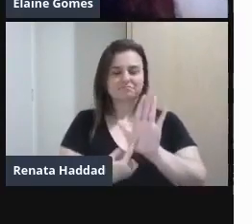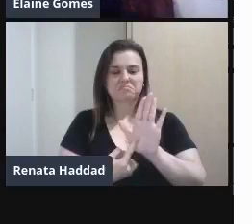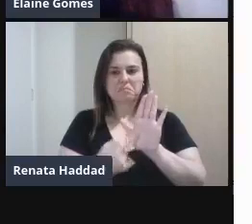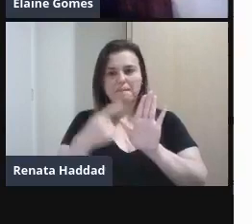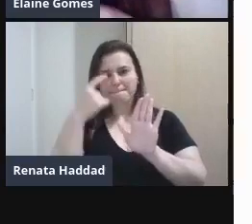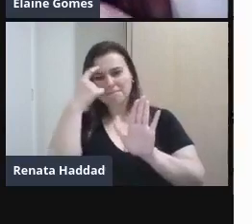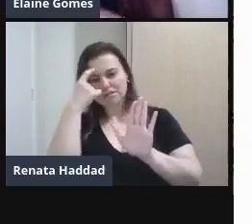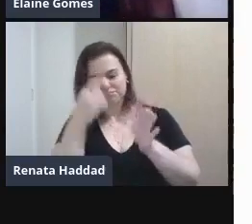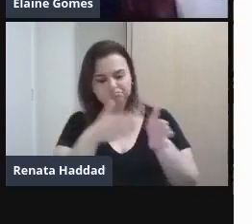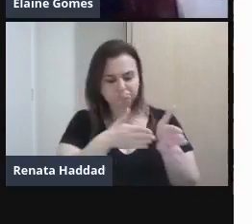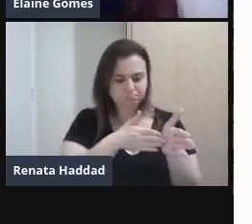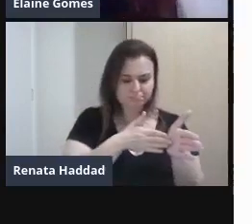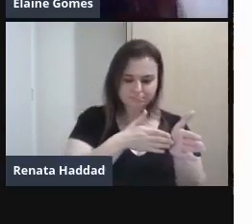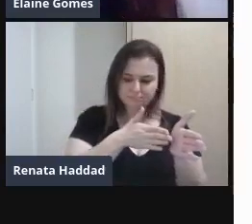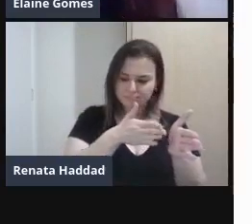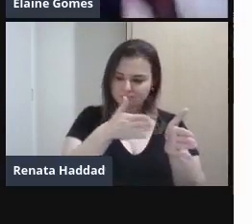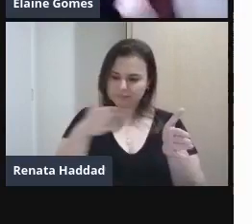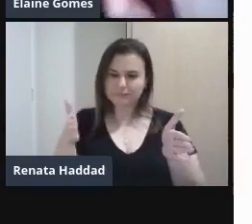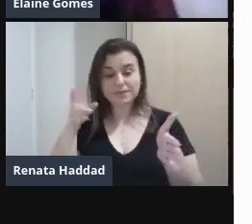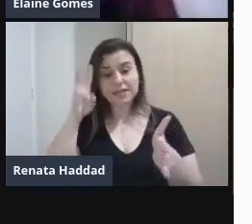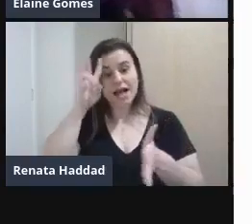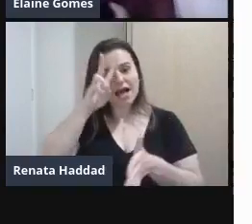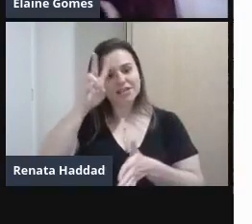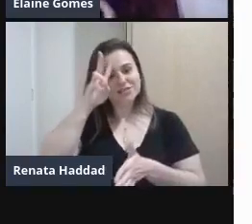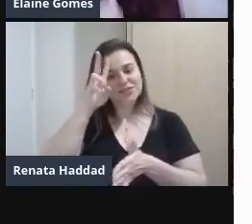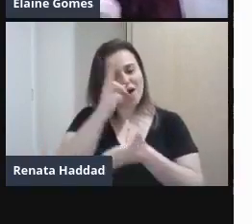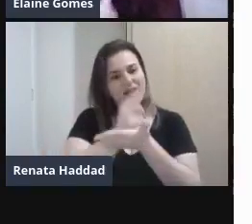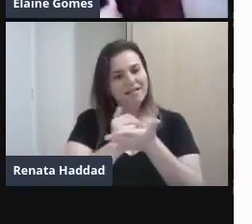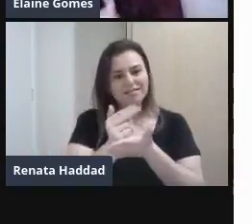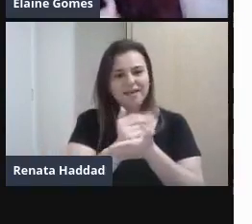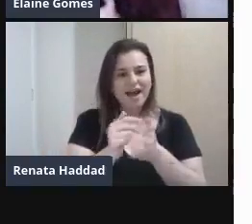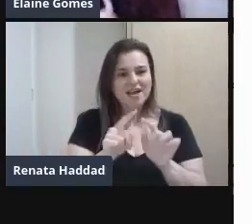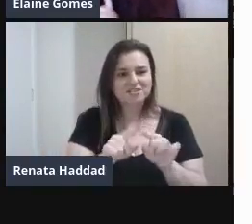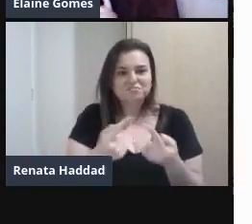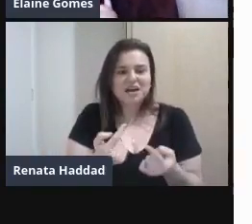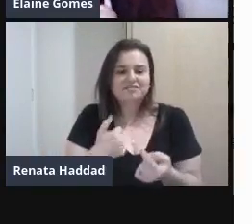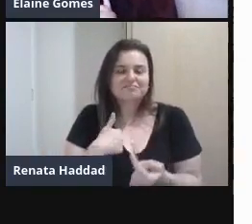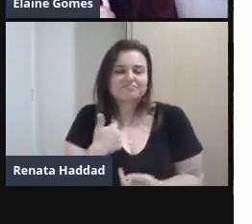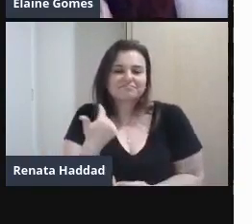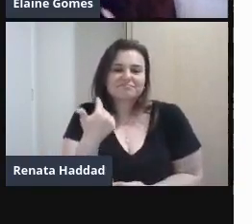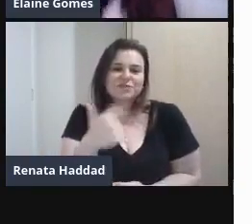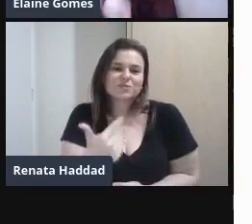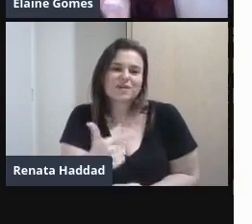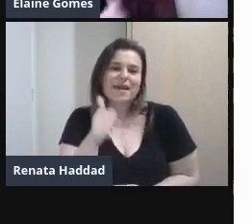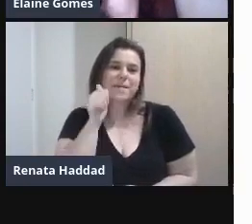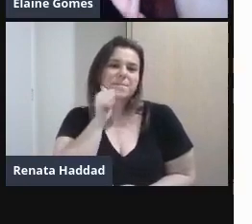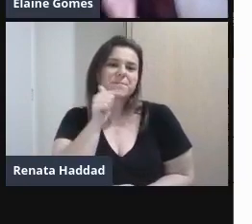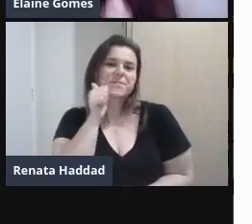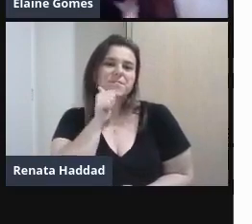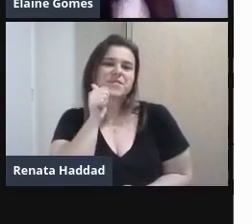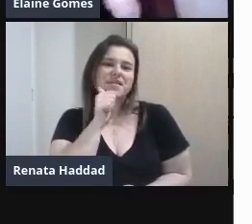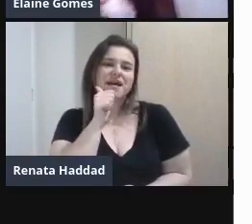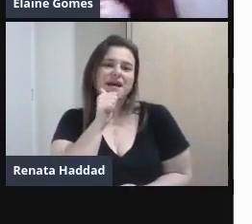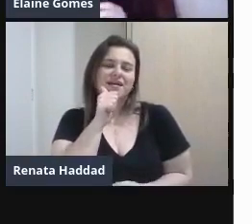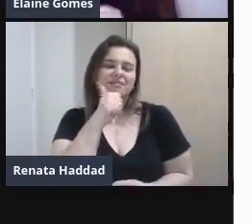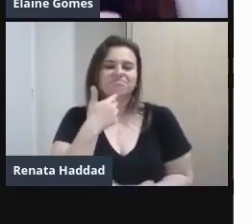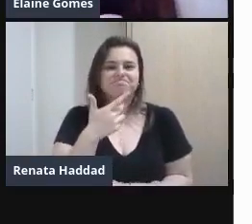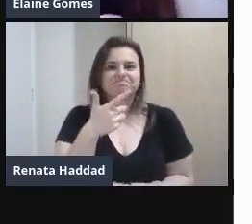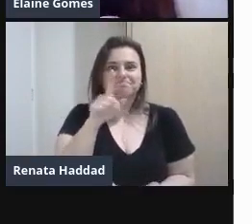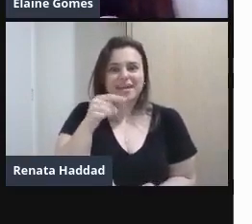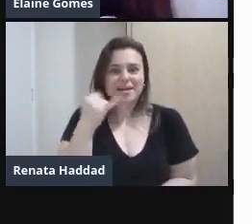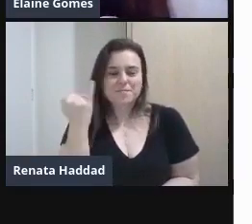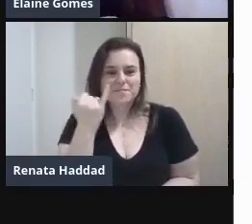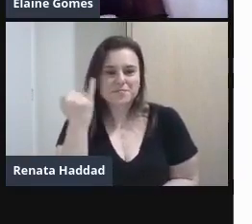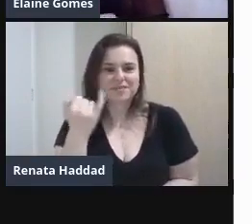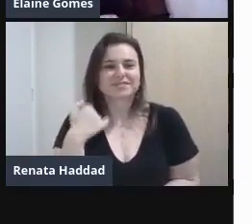do tempo Da história da arte Elas são retratadas Mas não temos Mulheres artistas Muito tempo Olha, muito